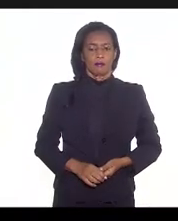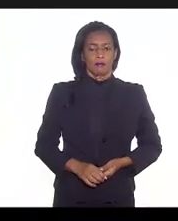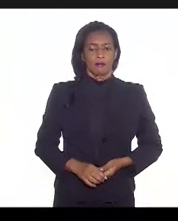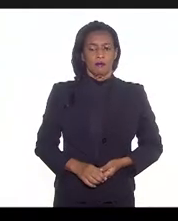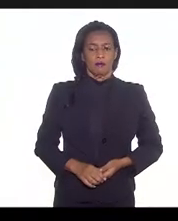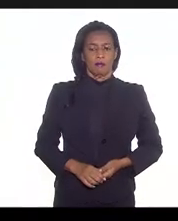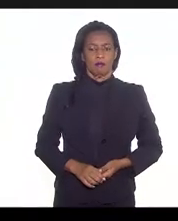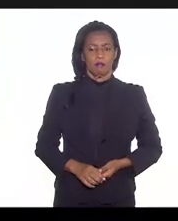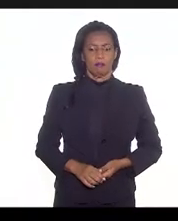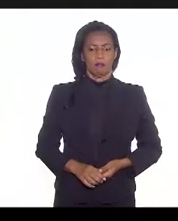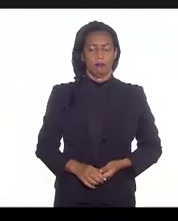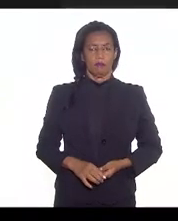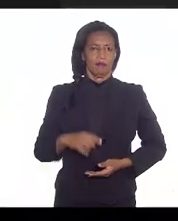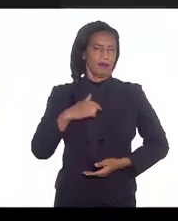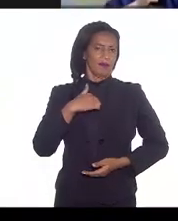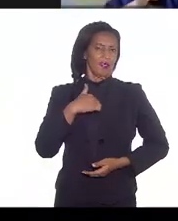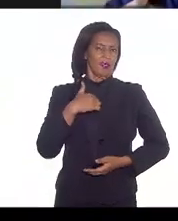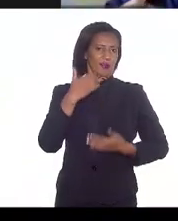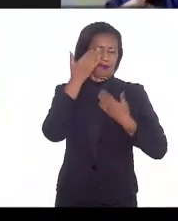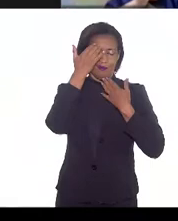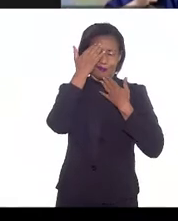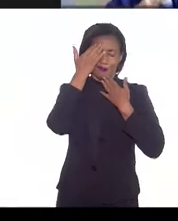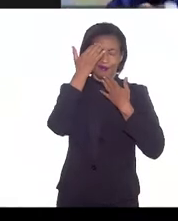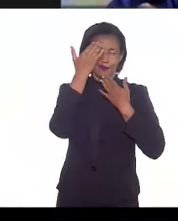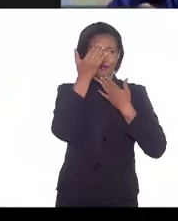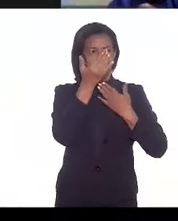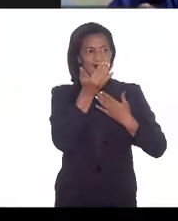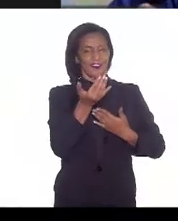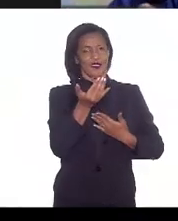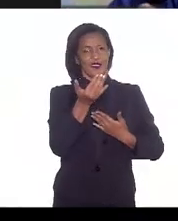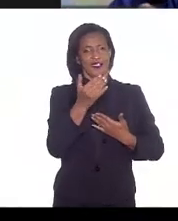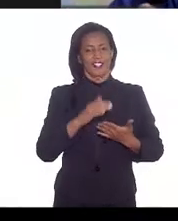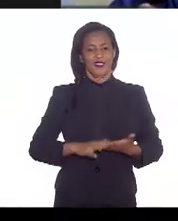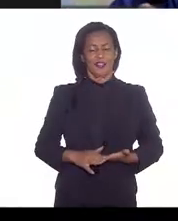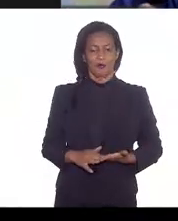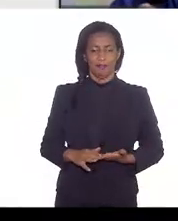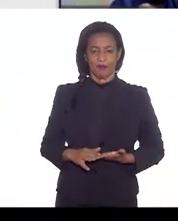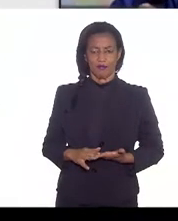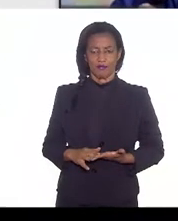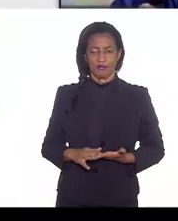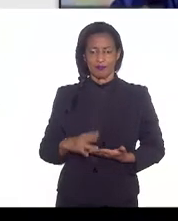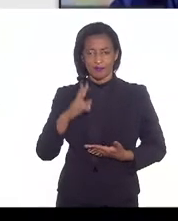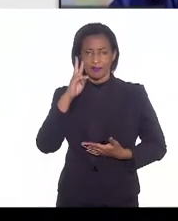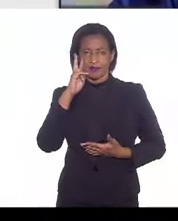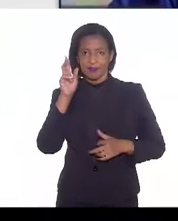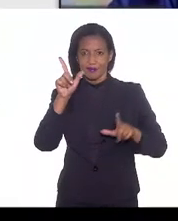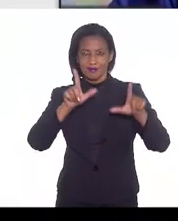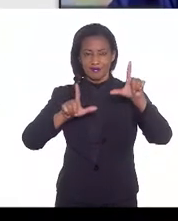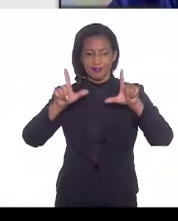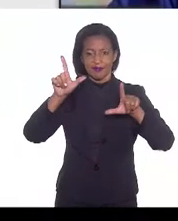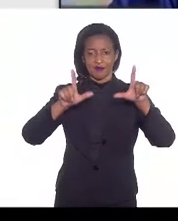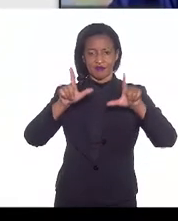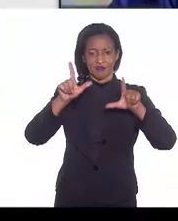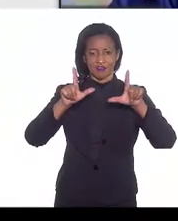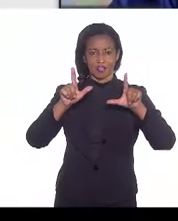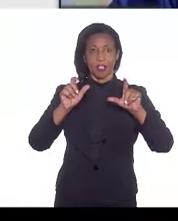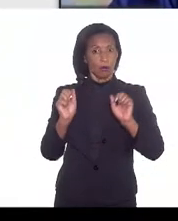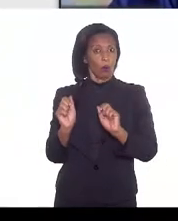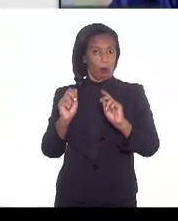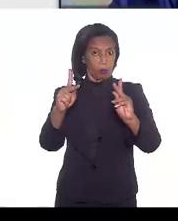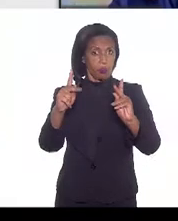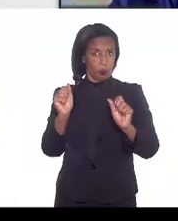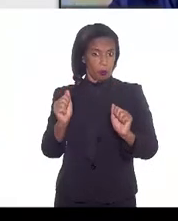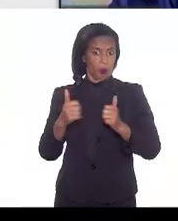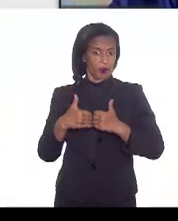Eu que agradeço. Só me avisem quando estiverem enxergando a tela. Já estamos